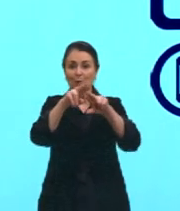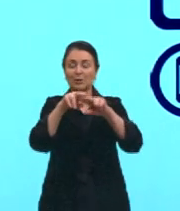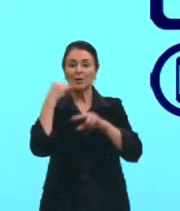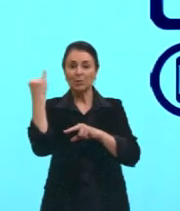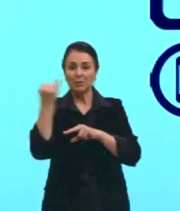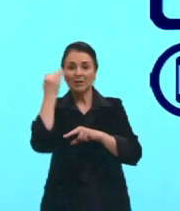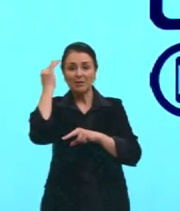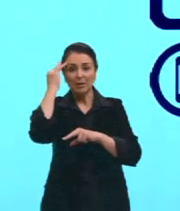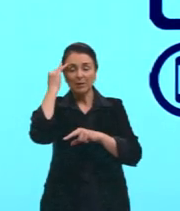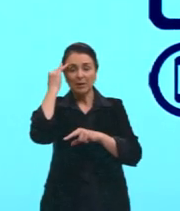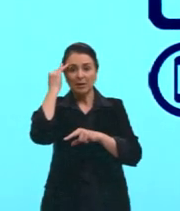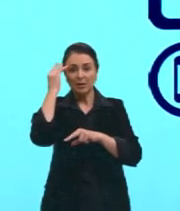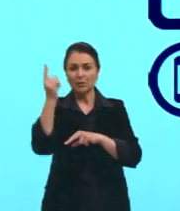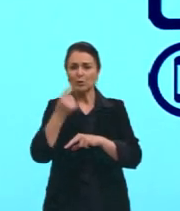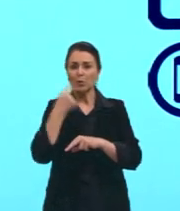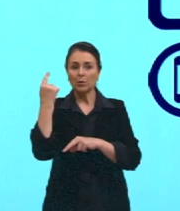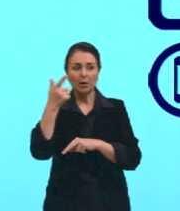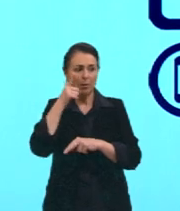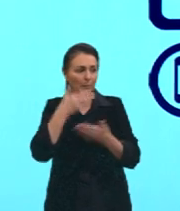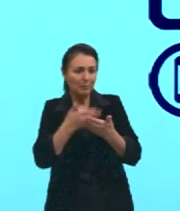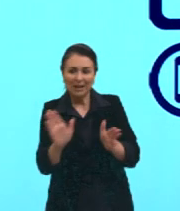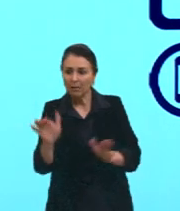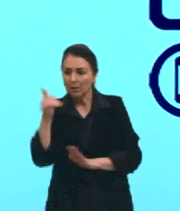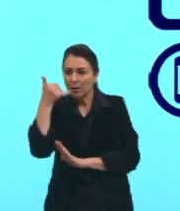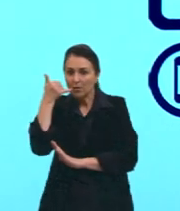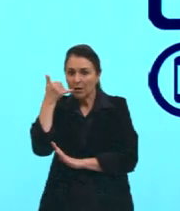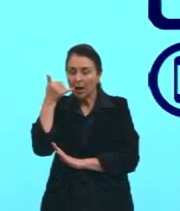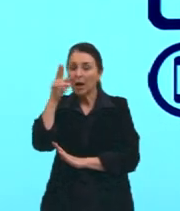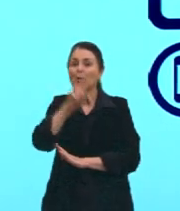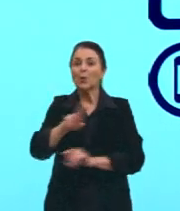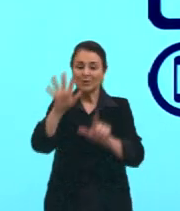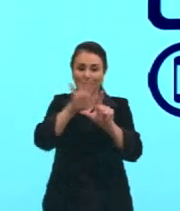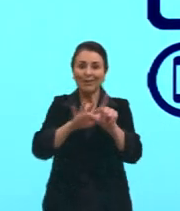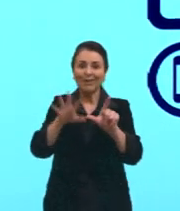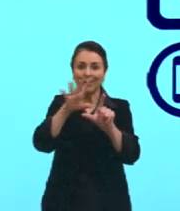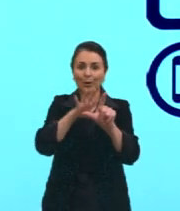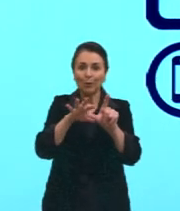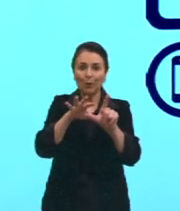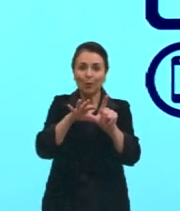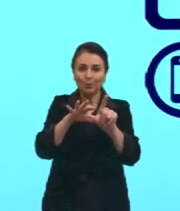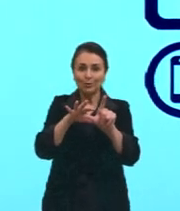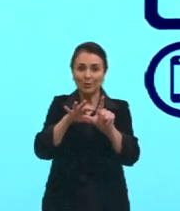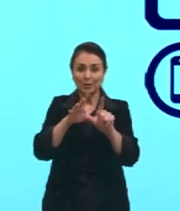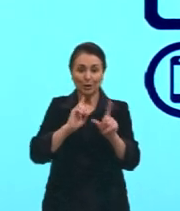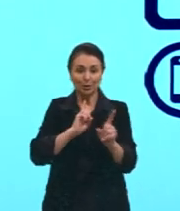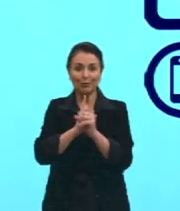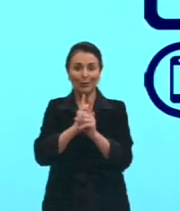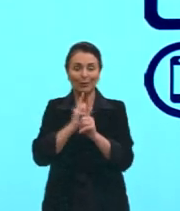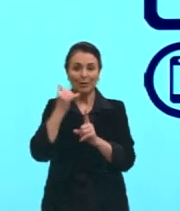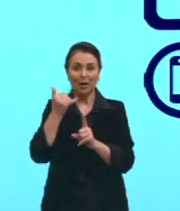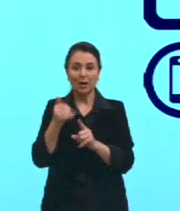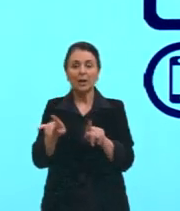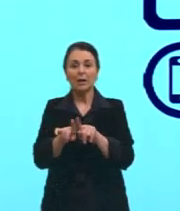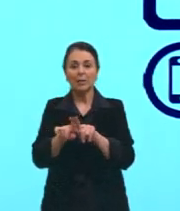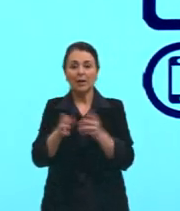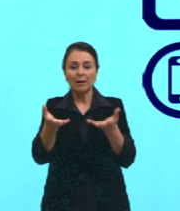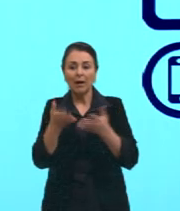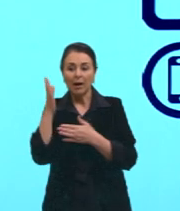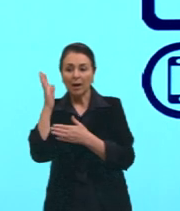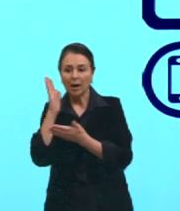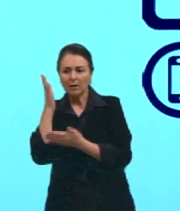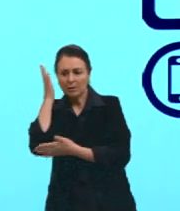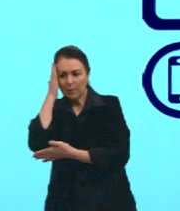às vezes a gente consegue perder aí o nosso celular e a gente precisa saber onde é que ele está, tá? Quero saber o histórico,